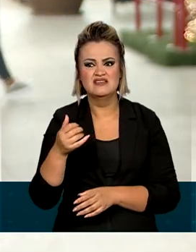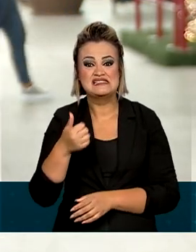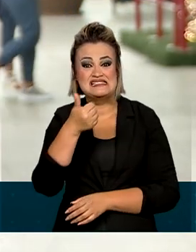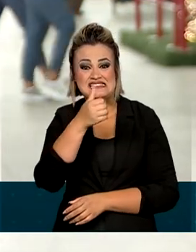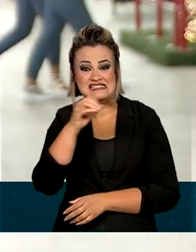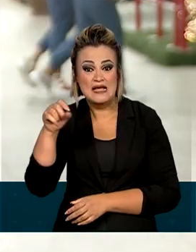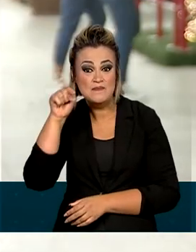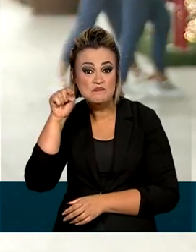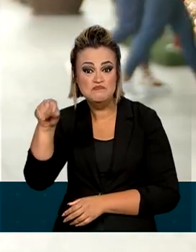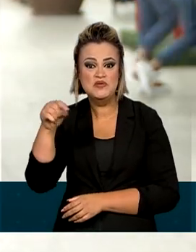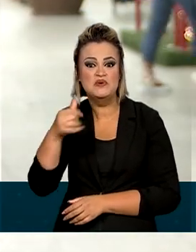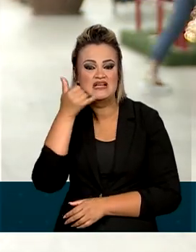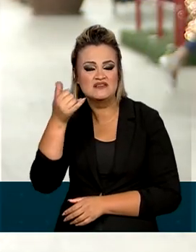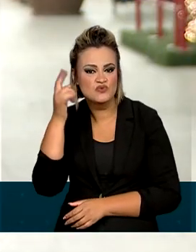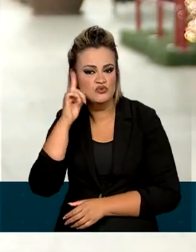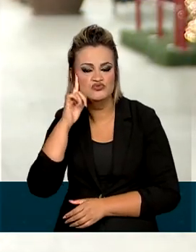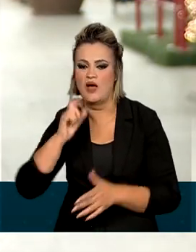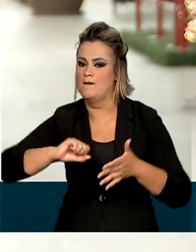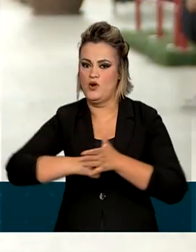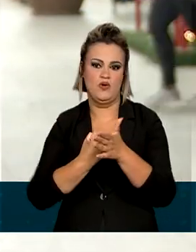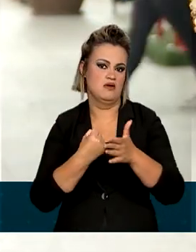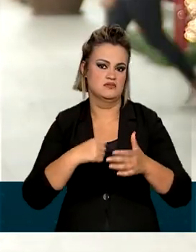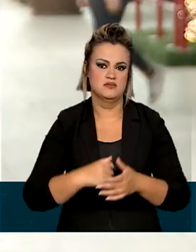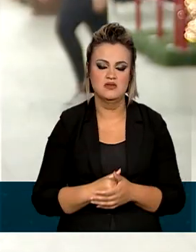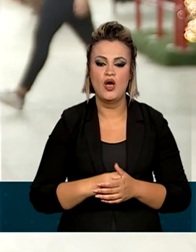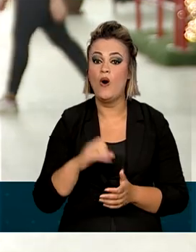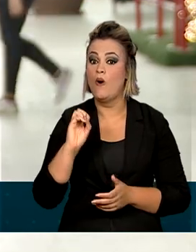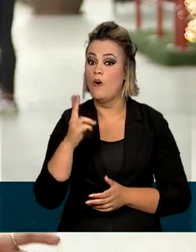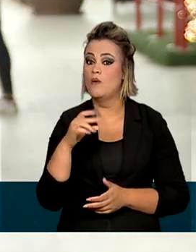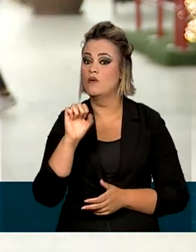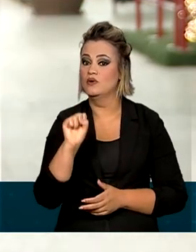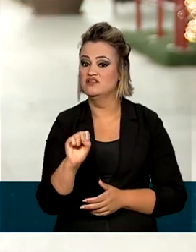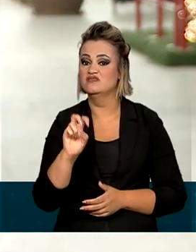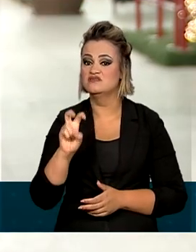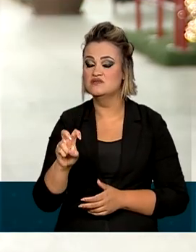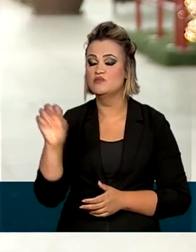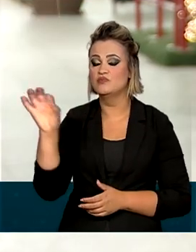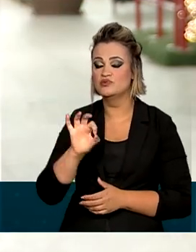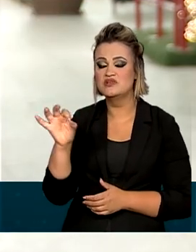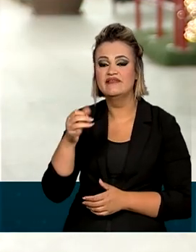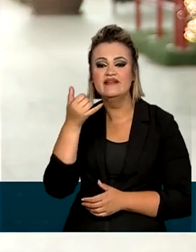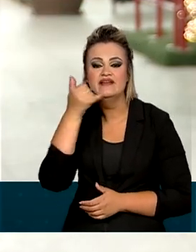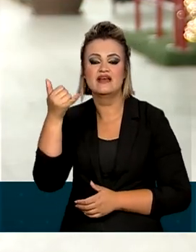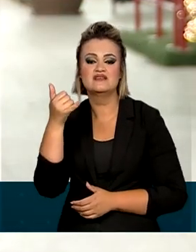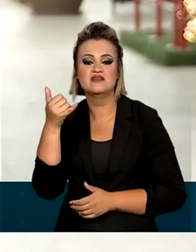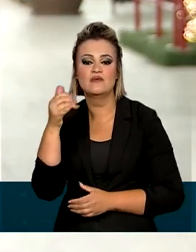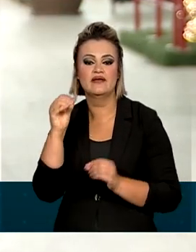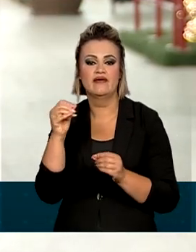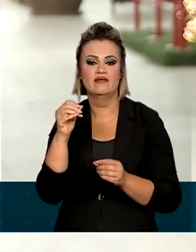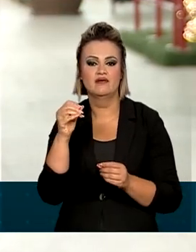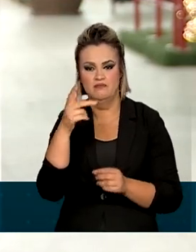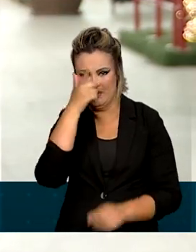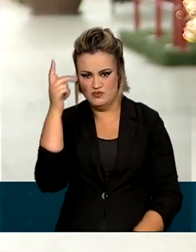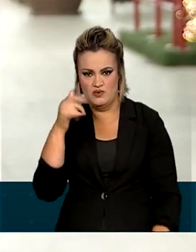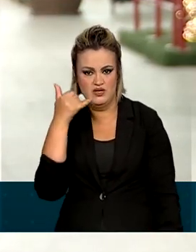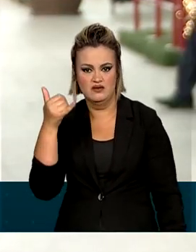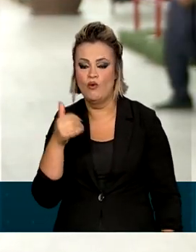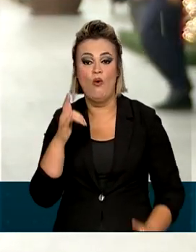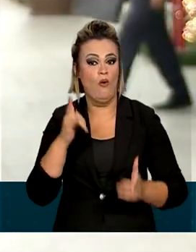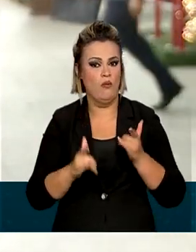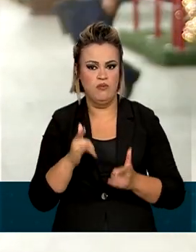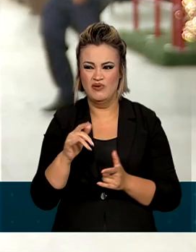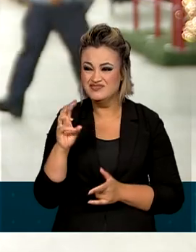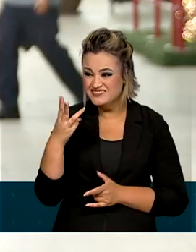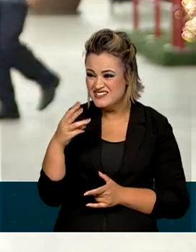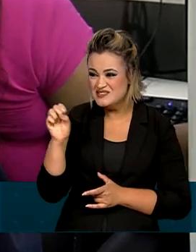100 mil ligações por dia. Ou quando 85% das ligações, que geralmente são feitas por robôs, durarem menos